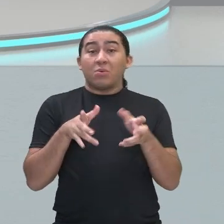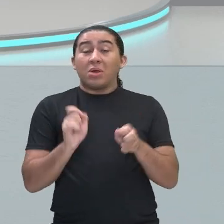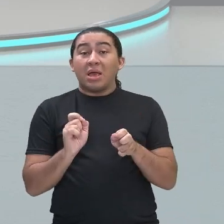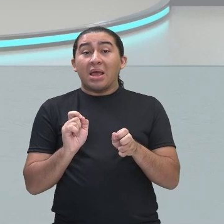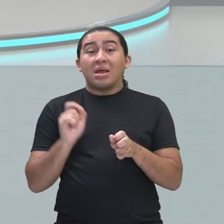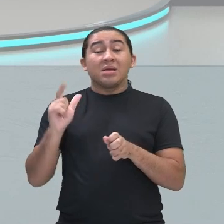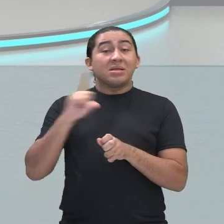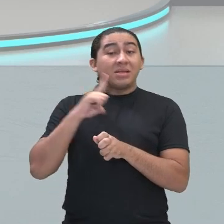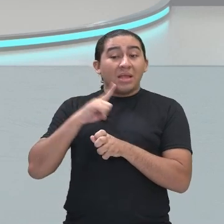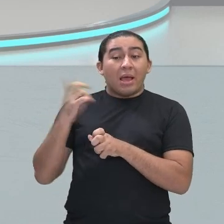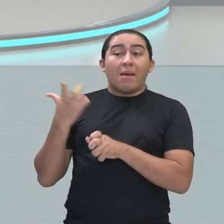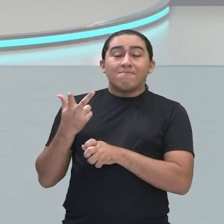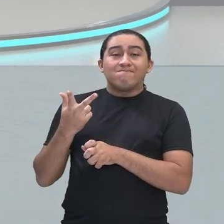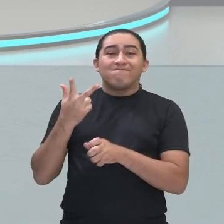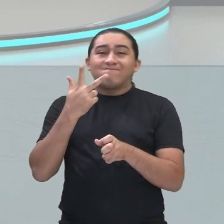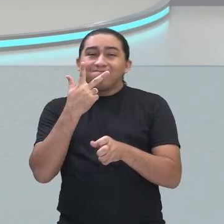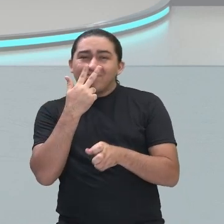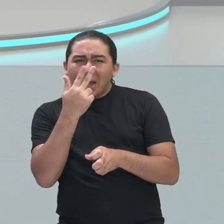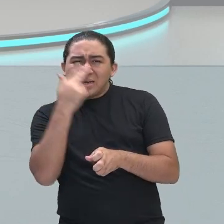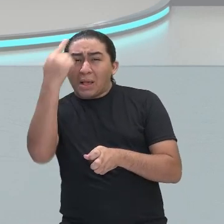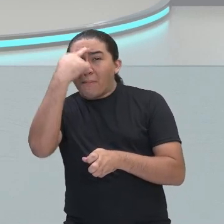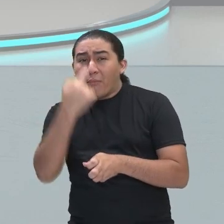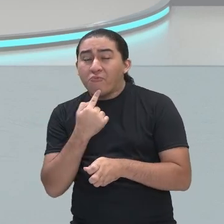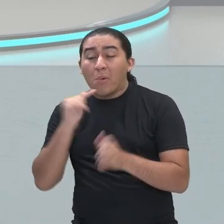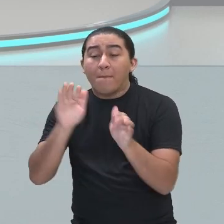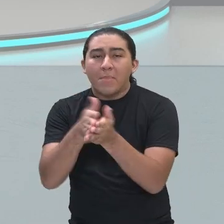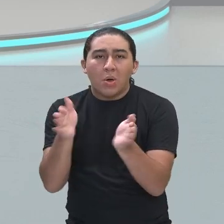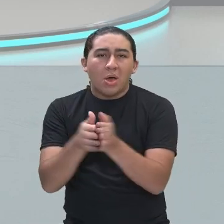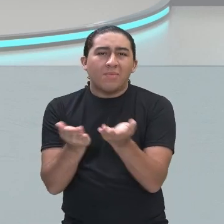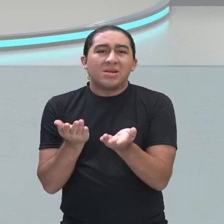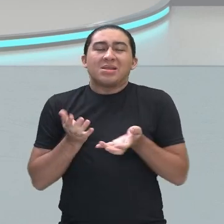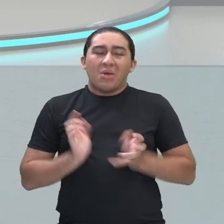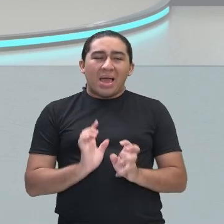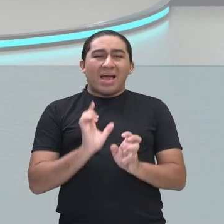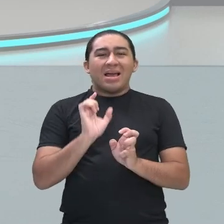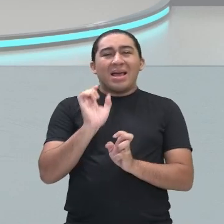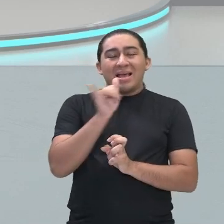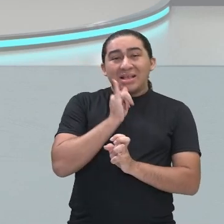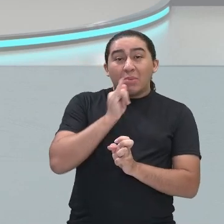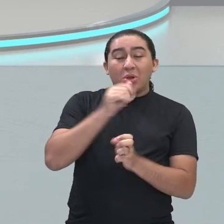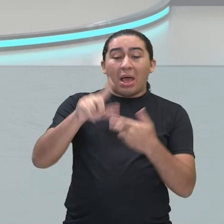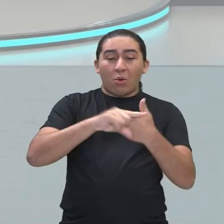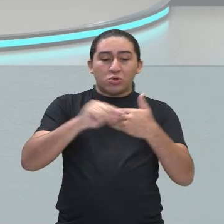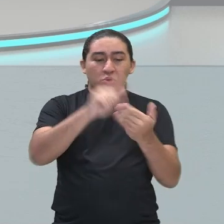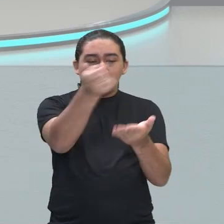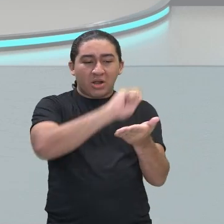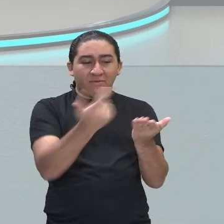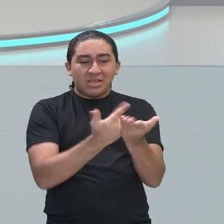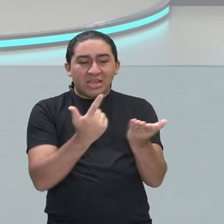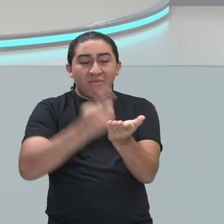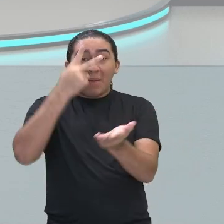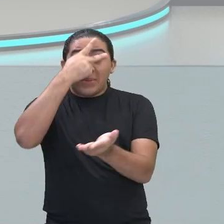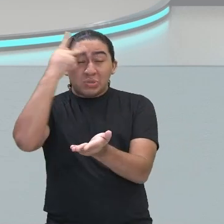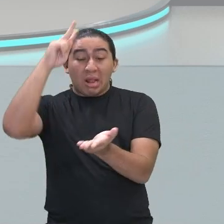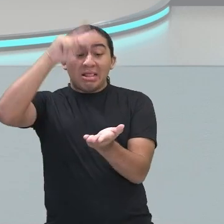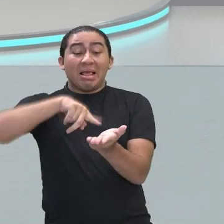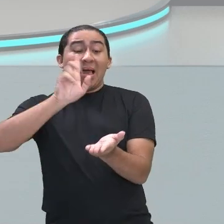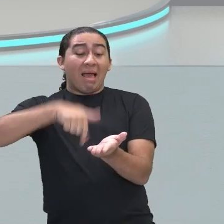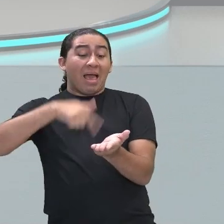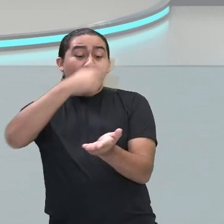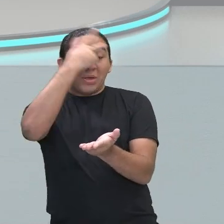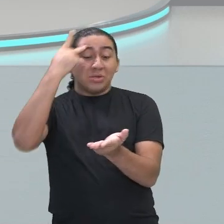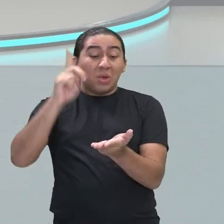Eles não queriam mostrar para as pessoas que eles tinham posse. Eles queriam ser pessoas simples.